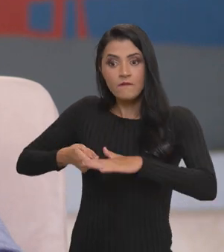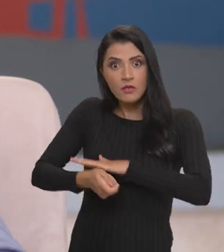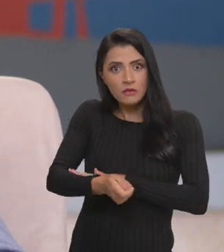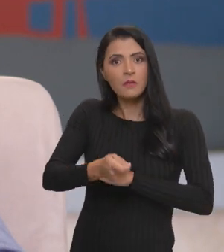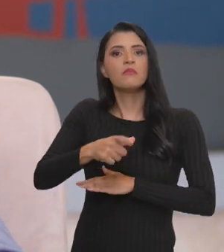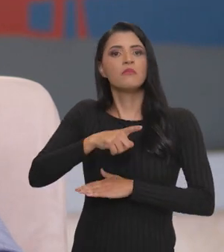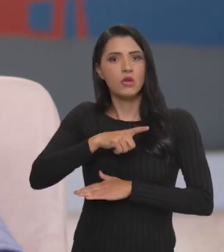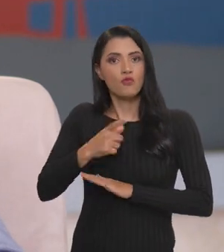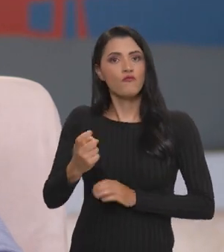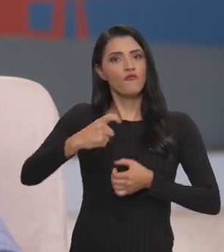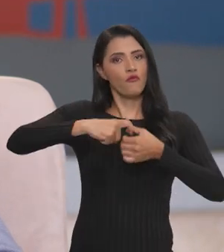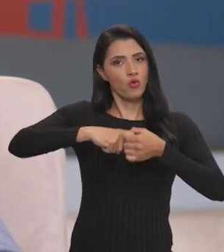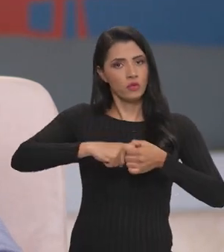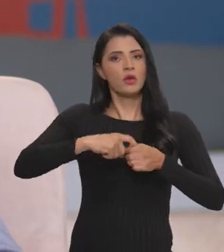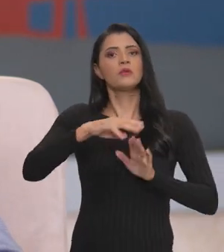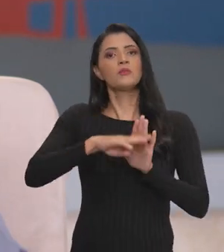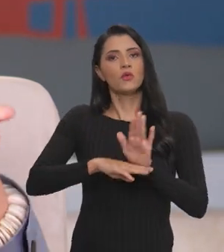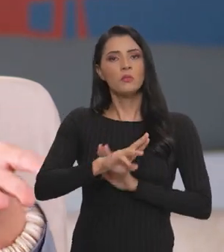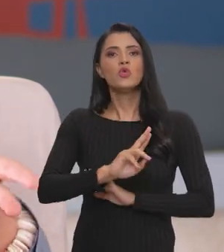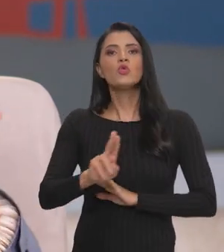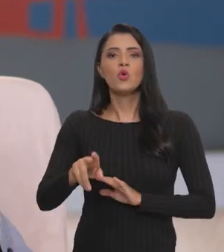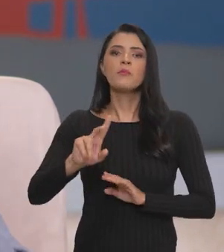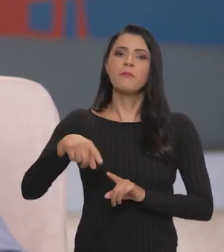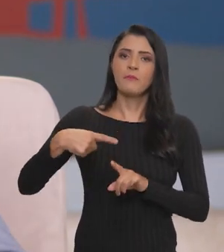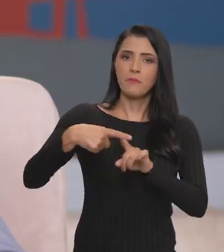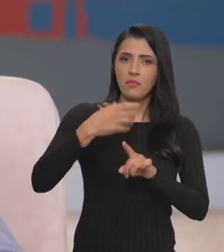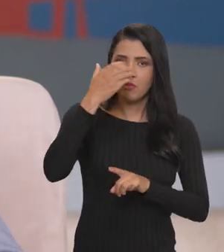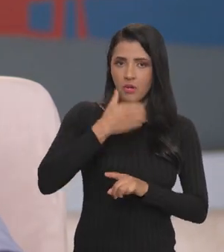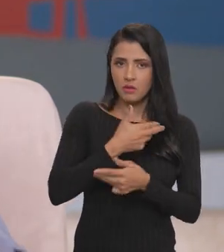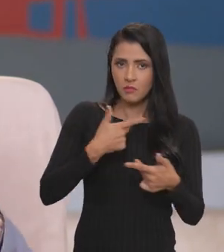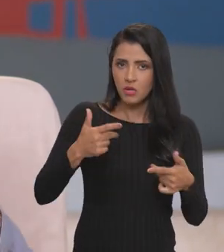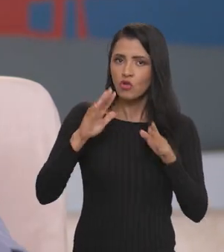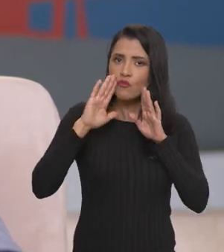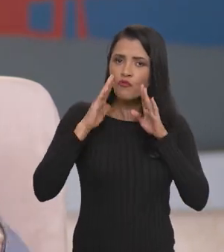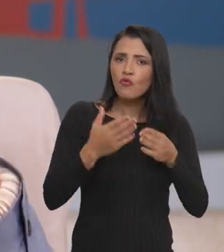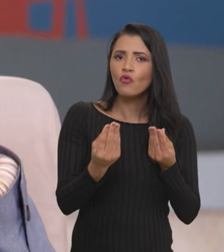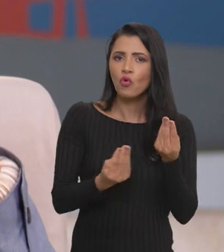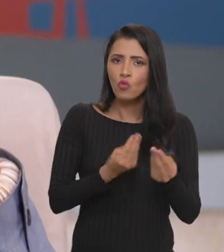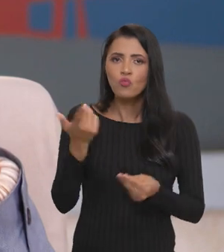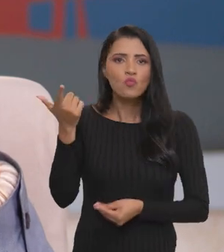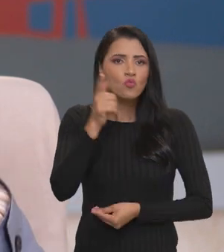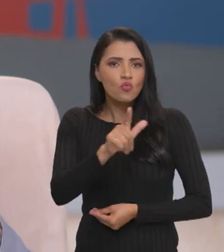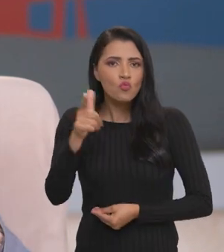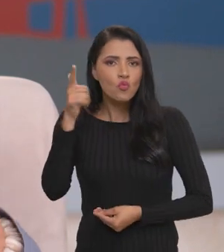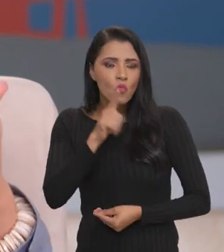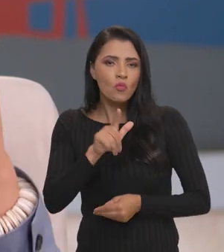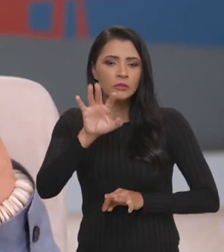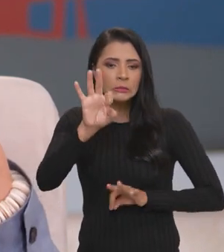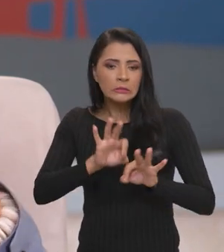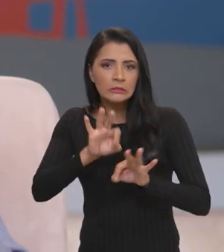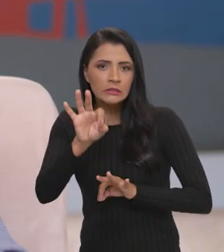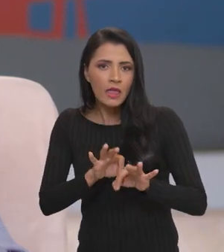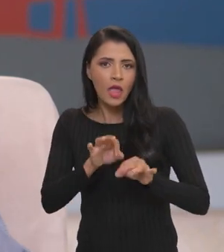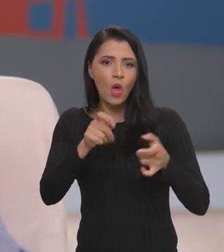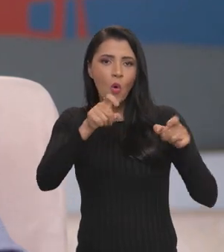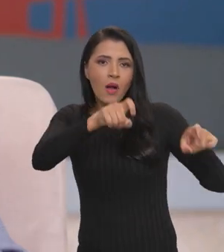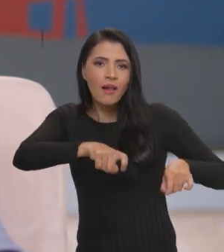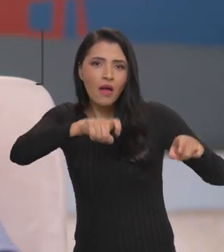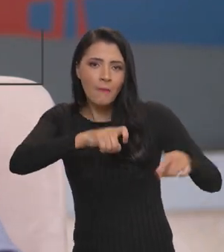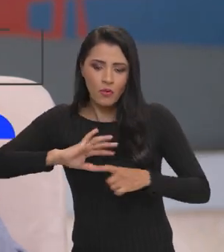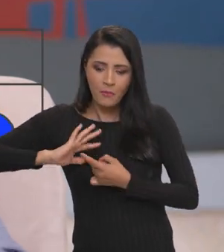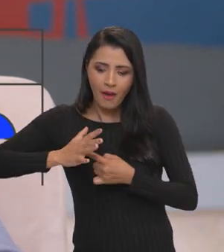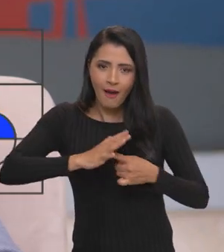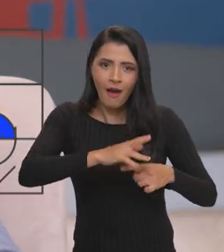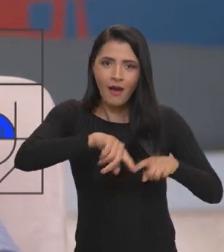pesado, a retomada de um grande programa chamado Também Mais Alimentos, porque ele visa conseguir mecanizar o